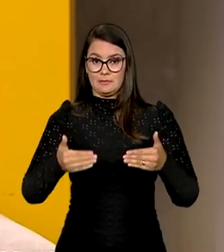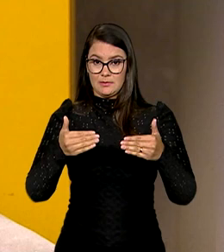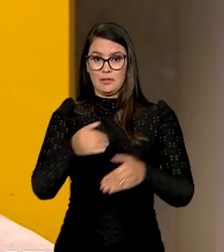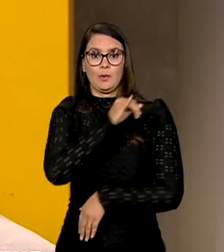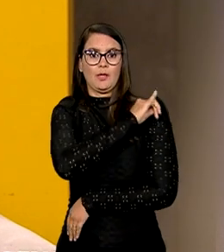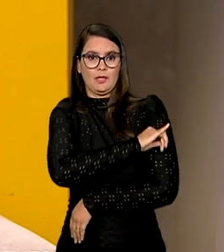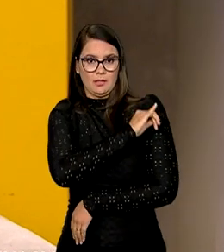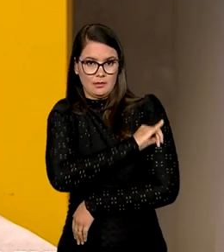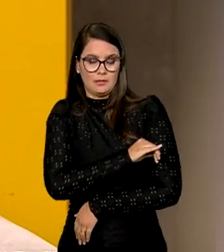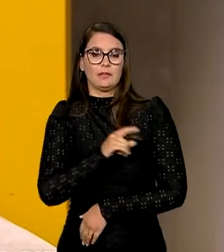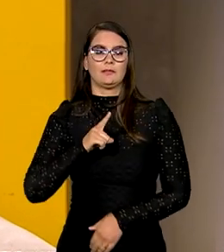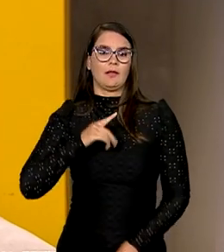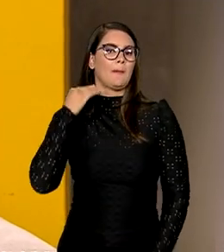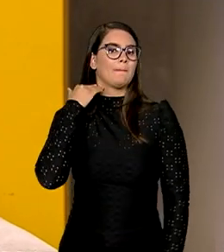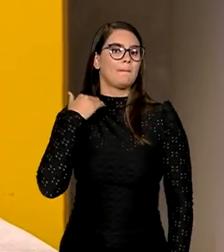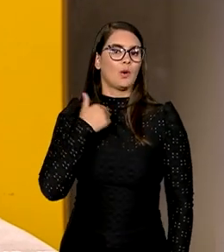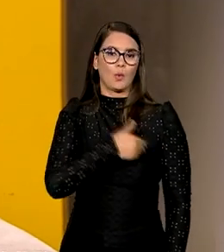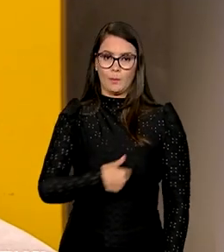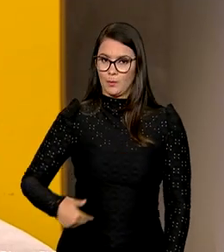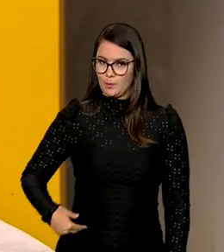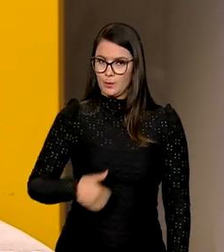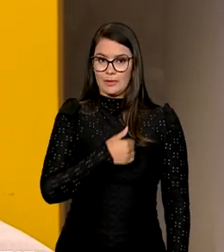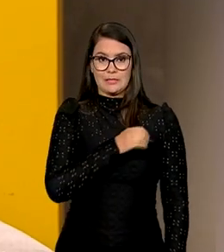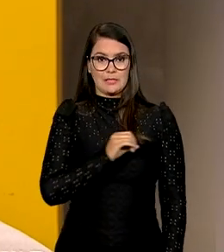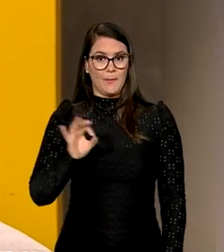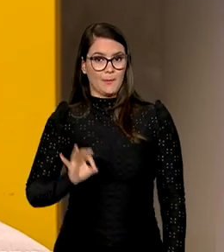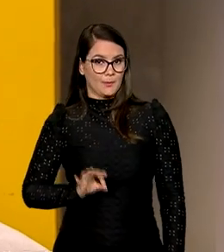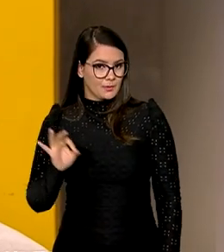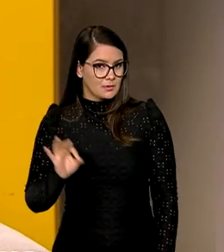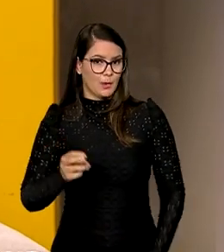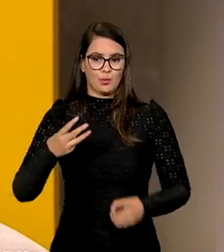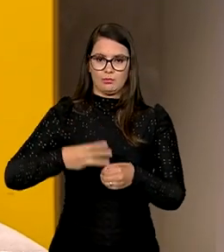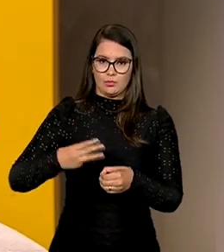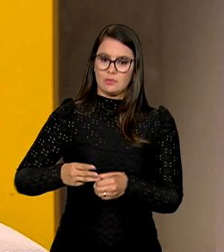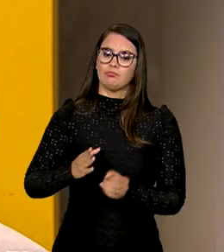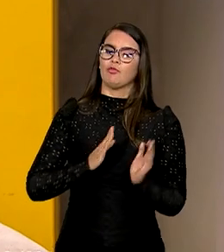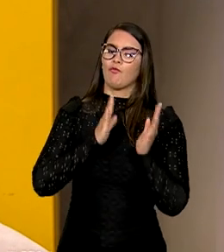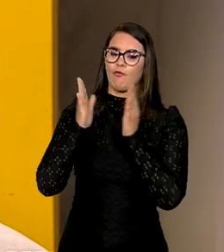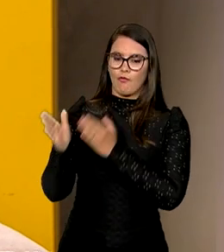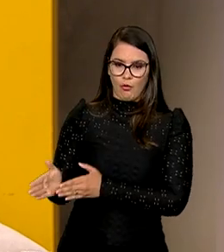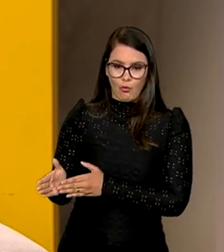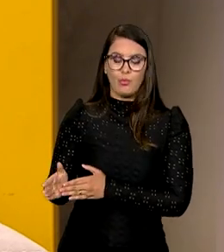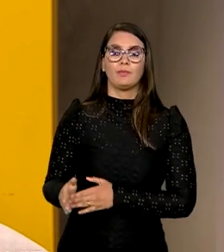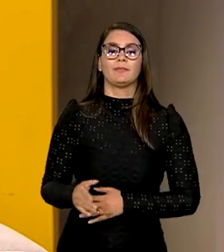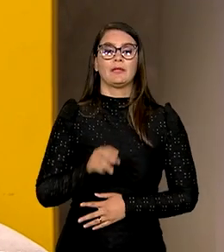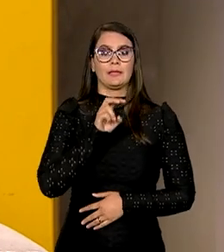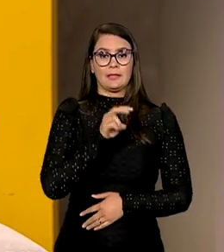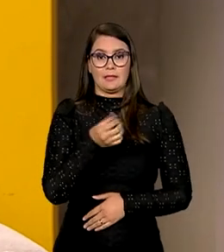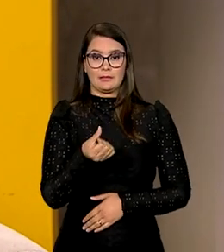compareceram os bancos públicos, 100% dos municípios fizeram representar, mais de 560